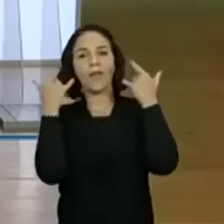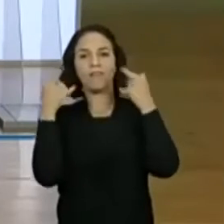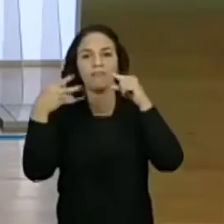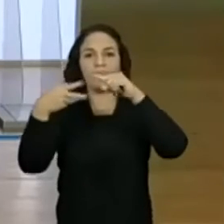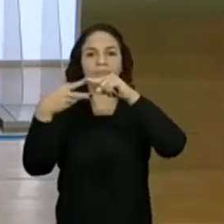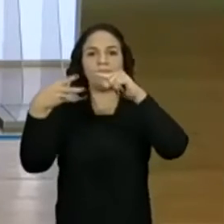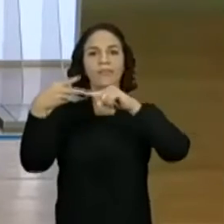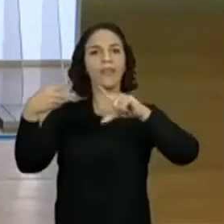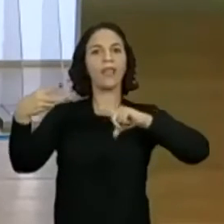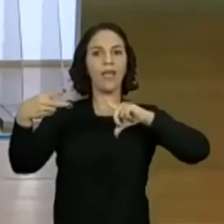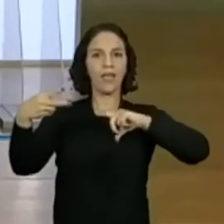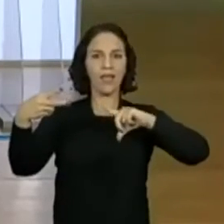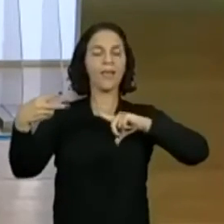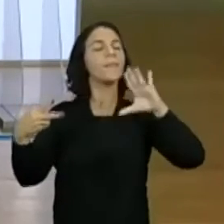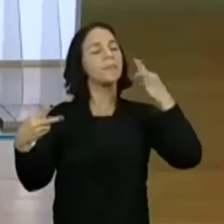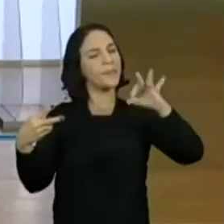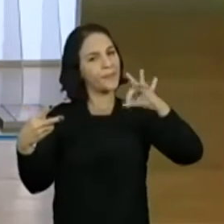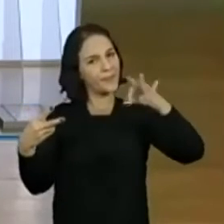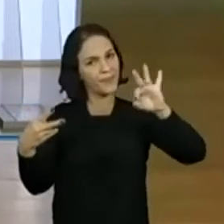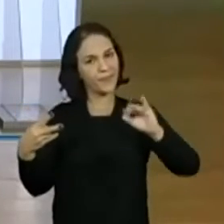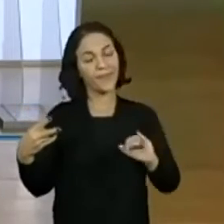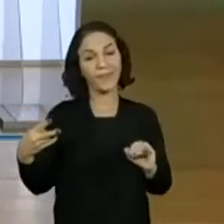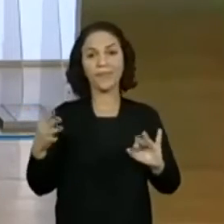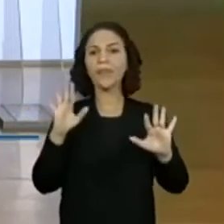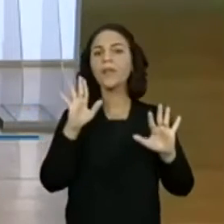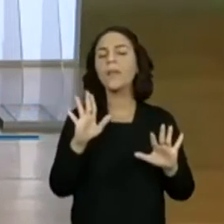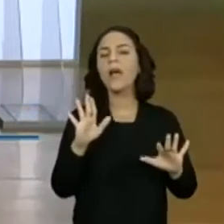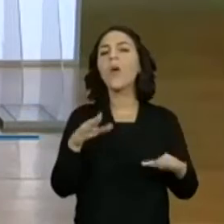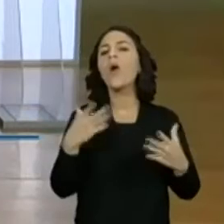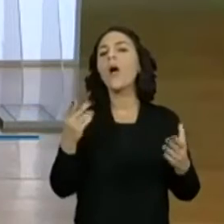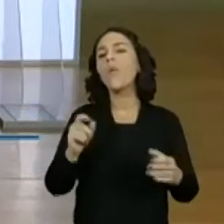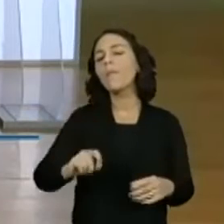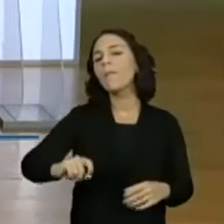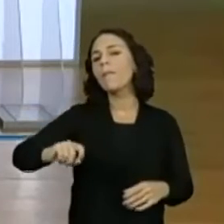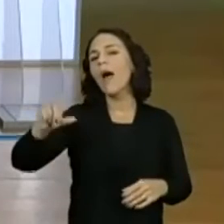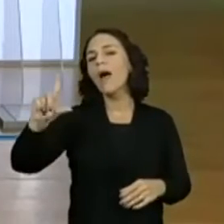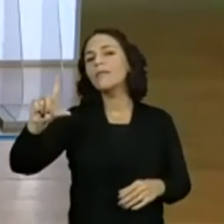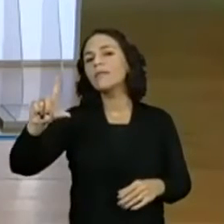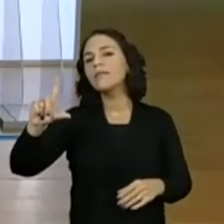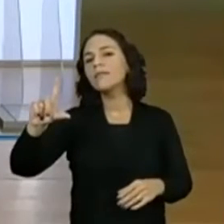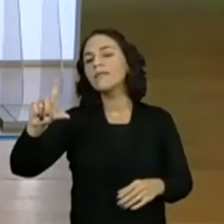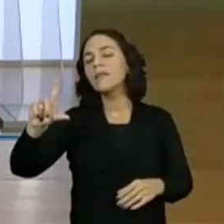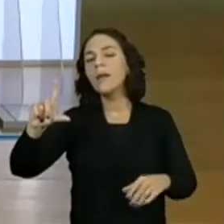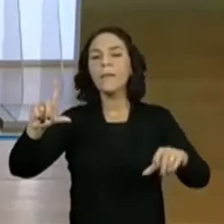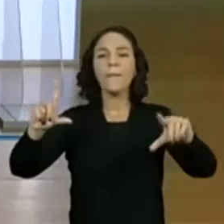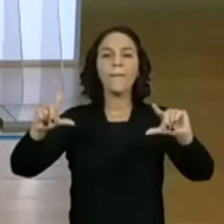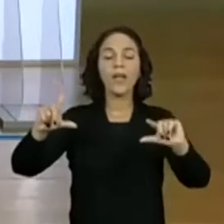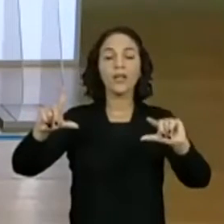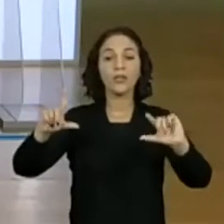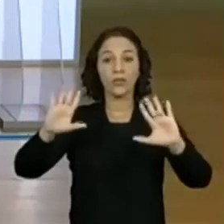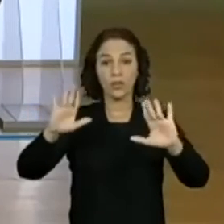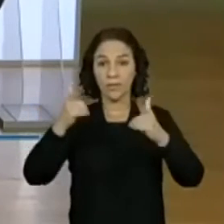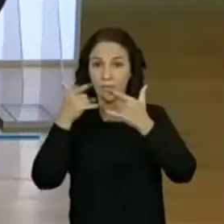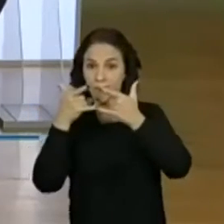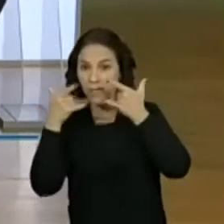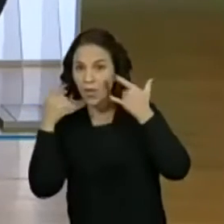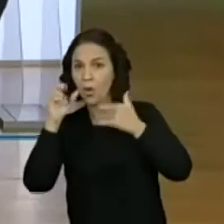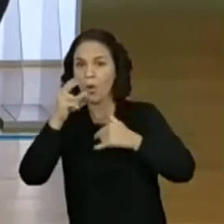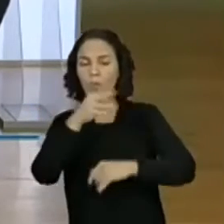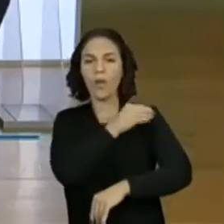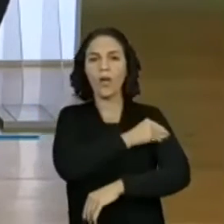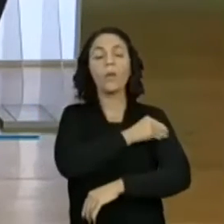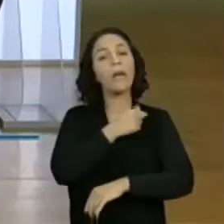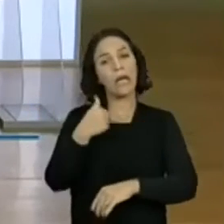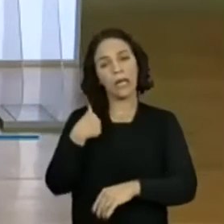tinham na imagem, já confirmados. Muito bem. E o que tinha mais? Máscara ou álcool? Eu não consegui contar, professora.